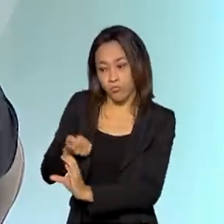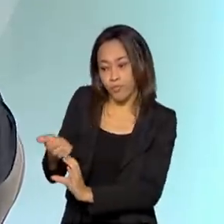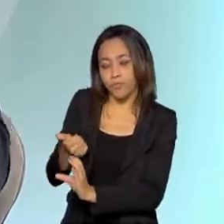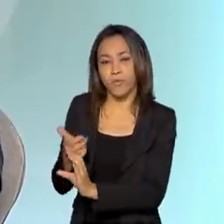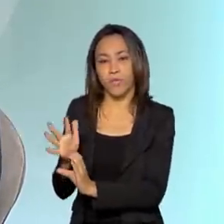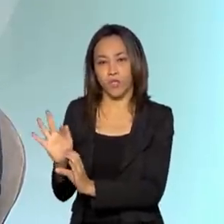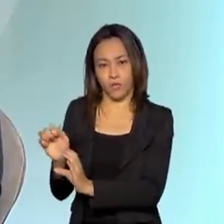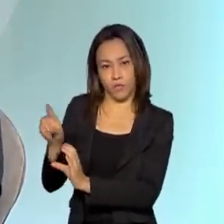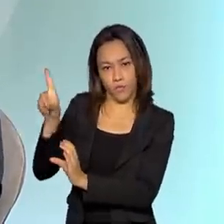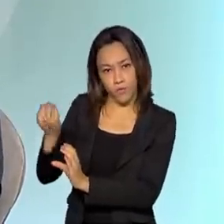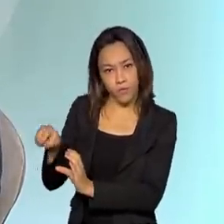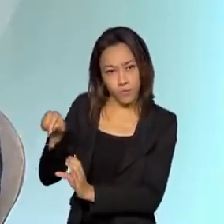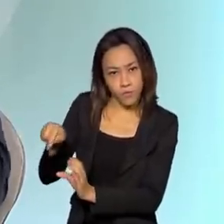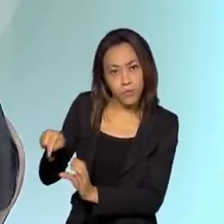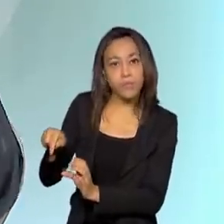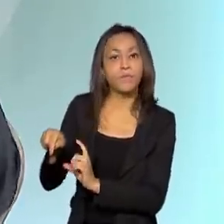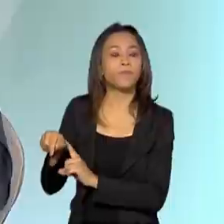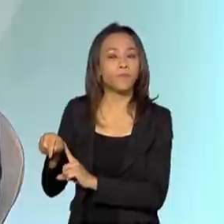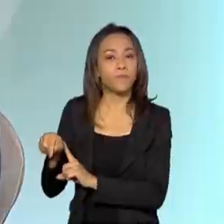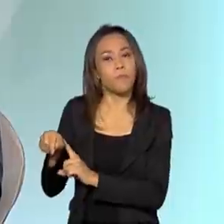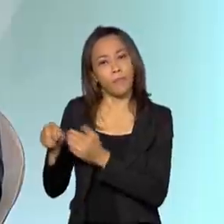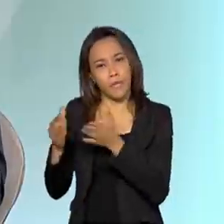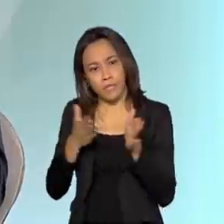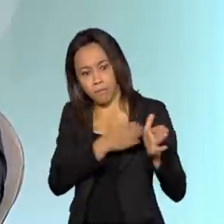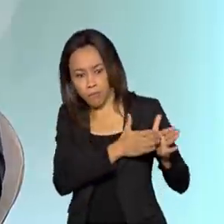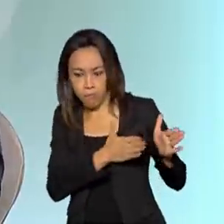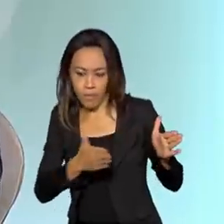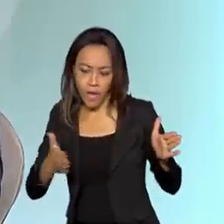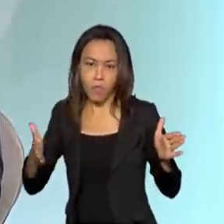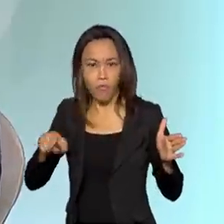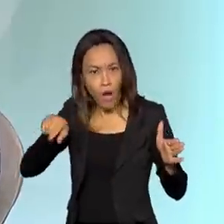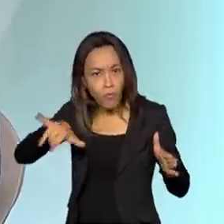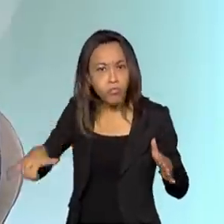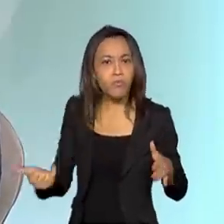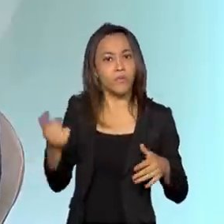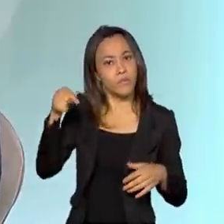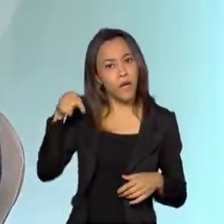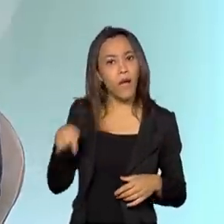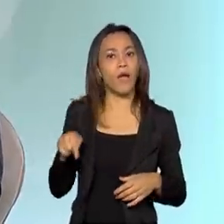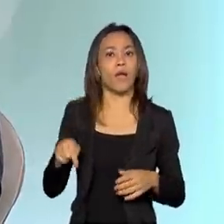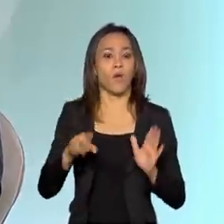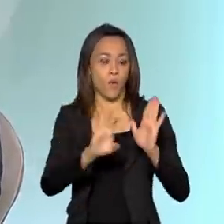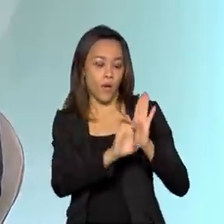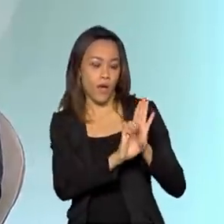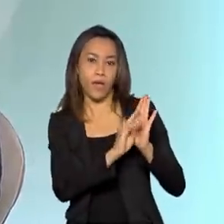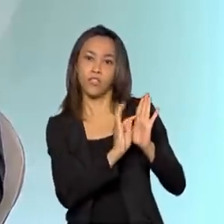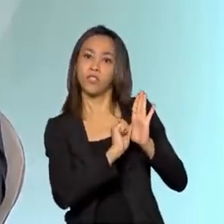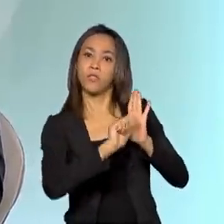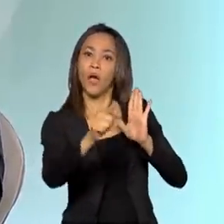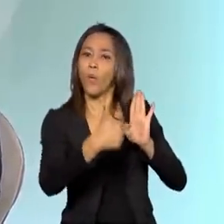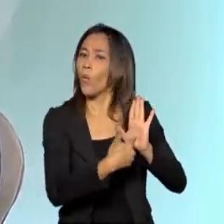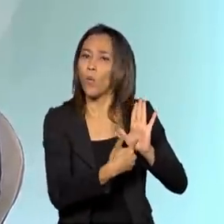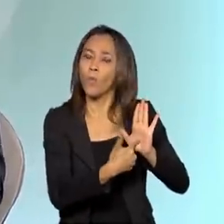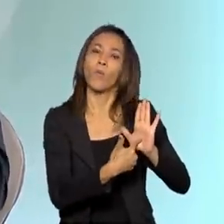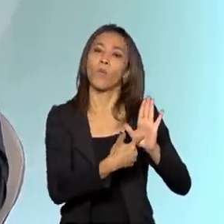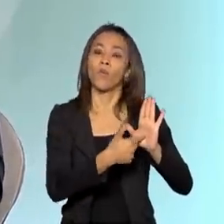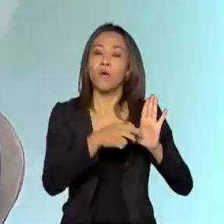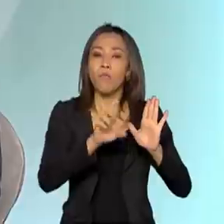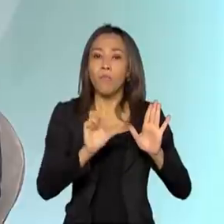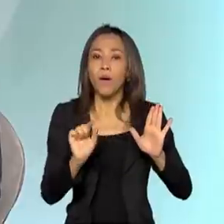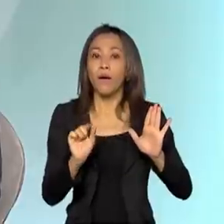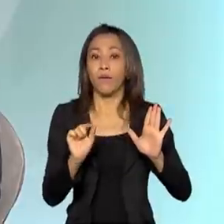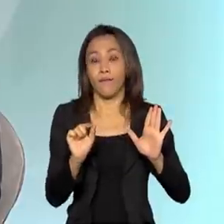primário ou fazer superávit primário, ao longo desse tempo, nós temos que aproveitar essa oportunidade do edital para fazer ou